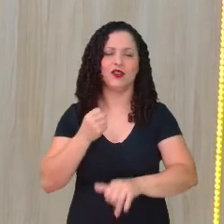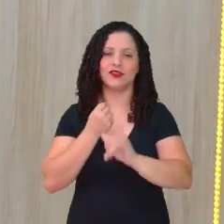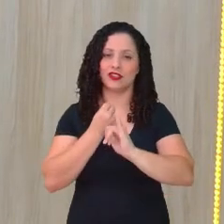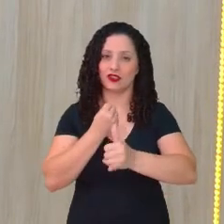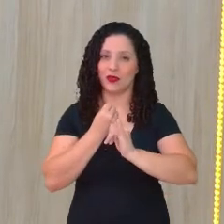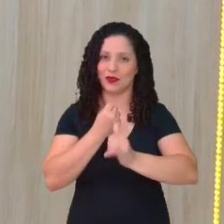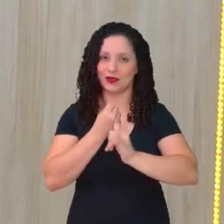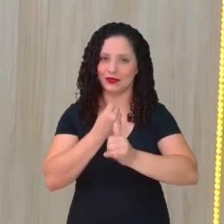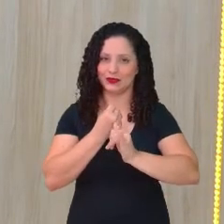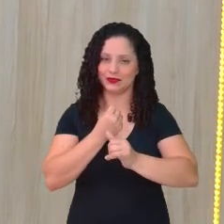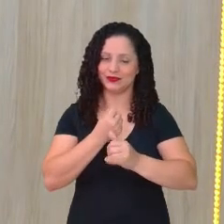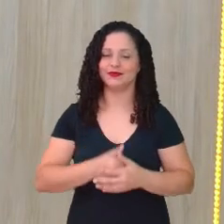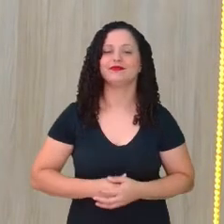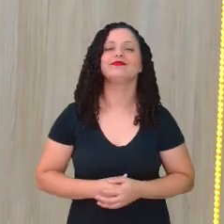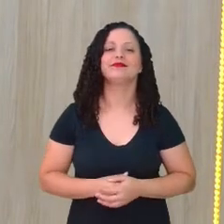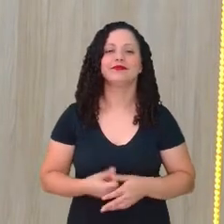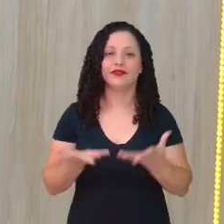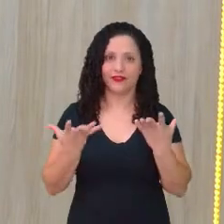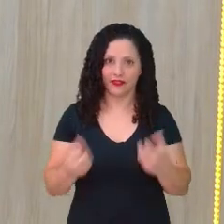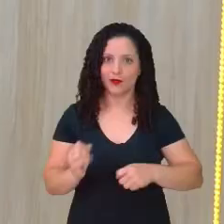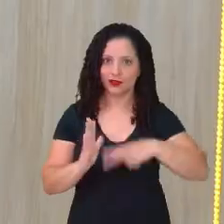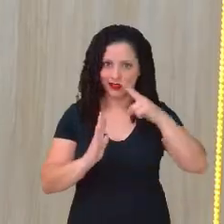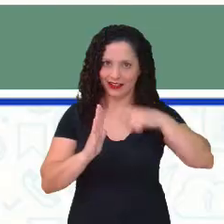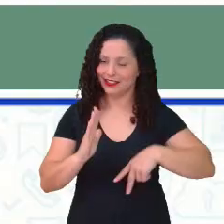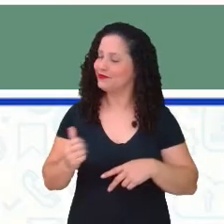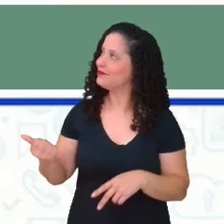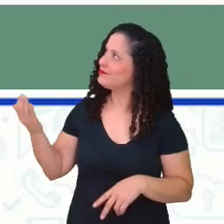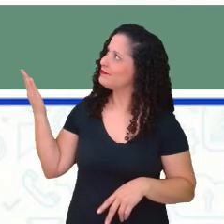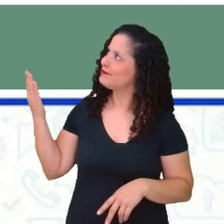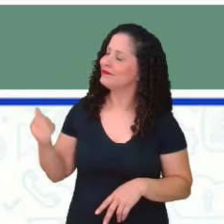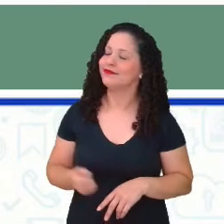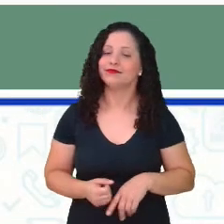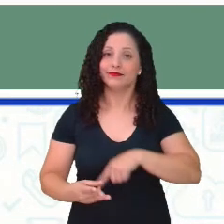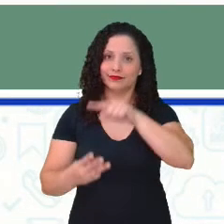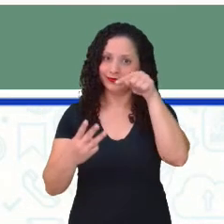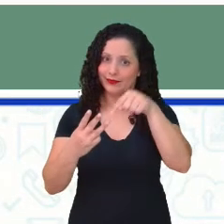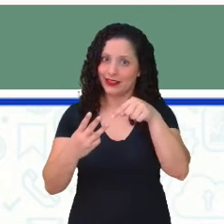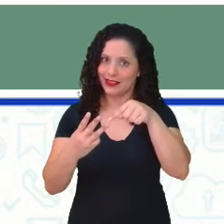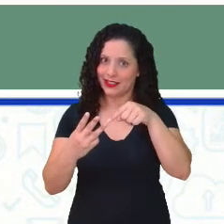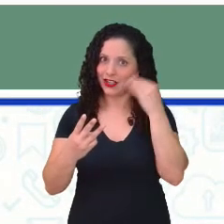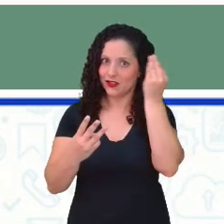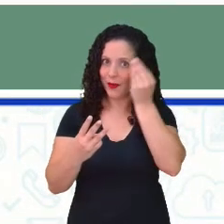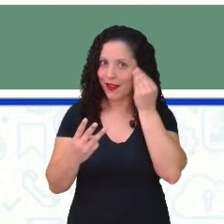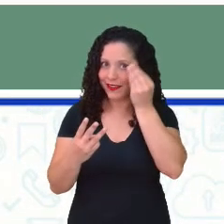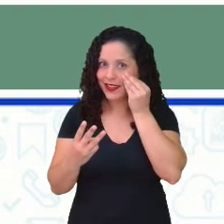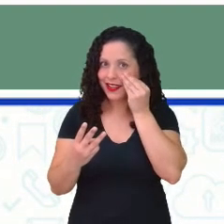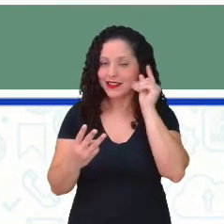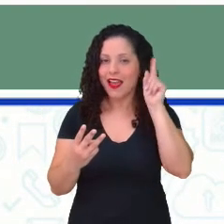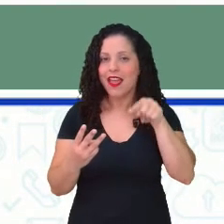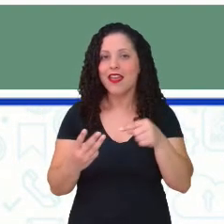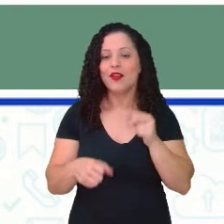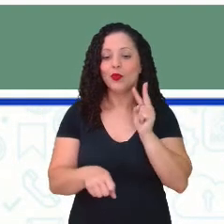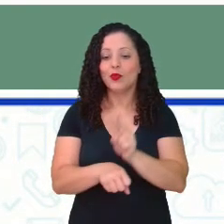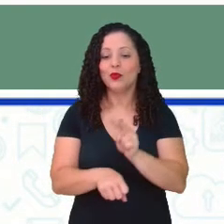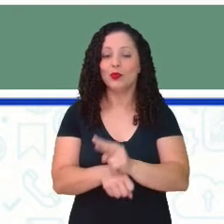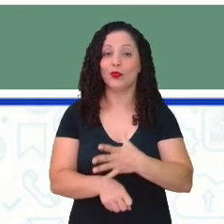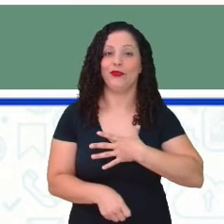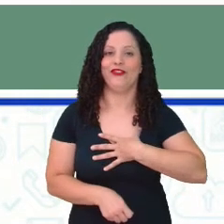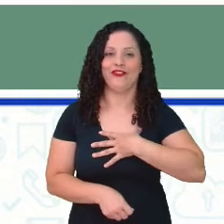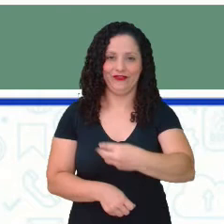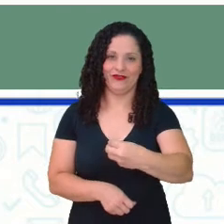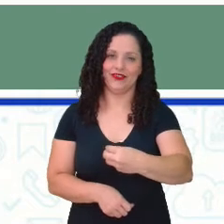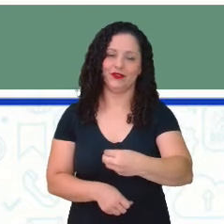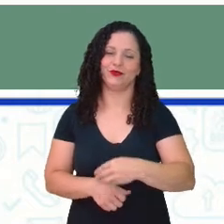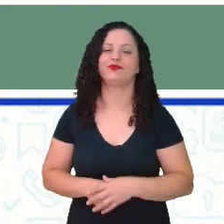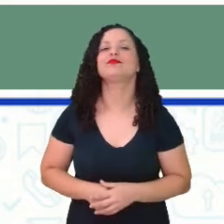crônicas de Clarice. Vamos lá, minha gente. Quanto aos meus filhos, que é a terceira experiência, não é, que ela conta nesse seu